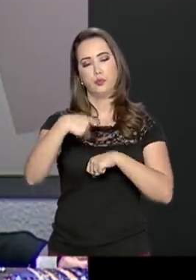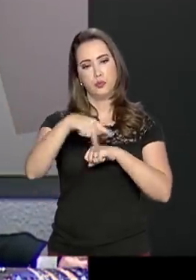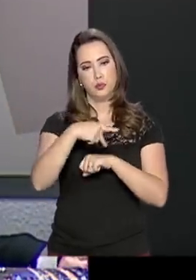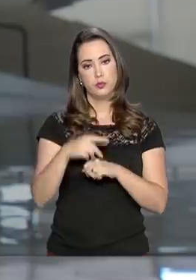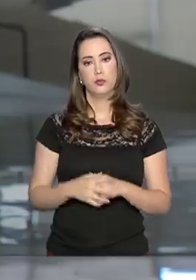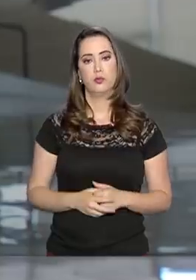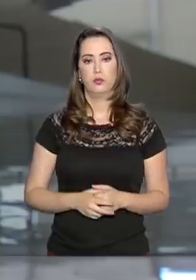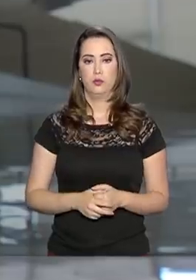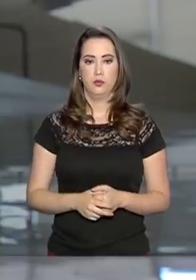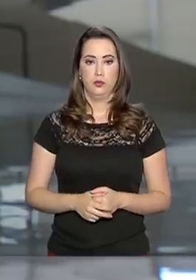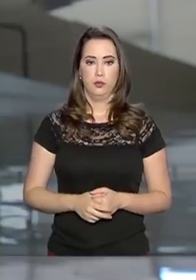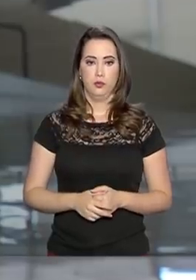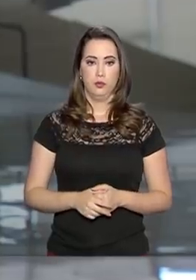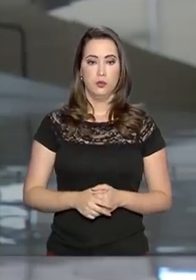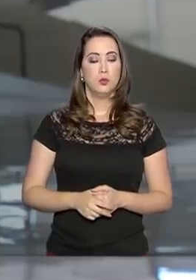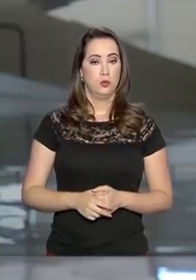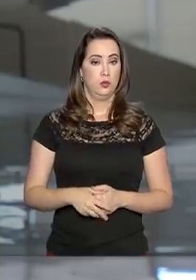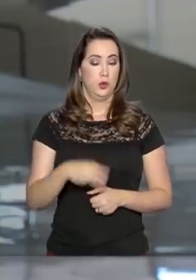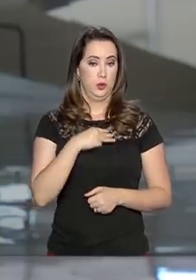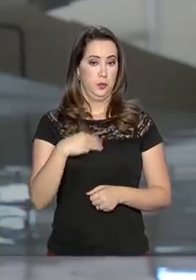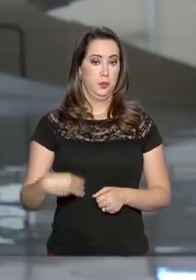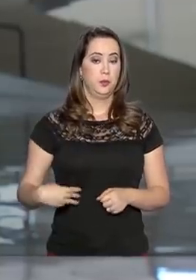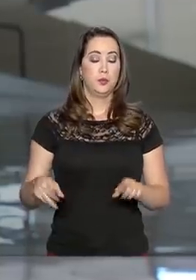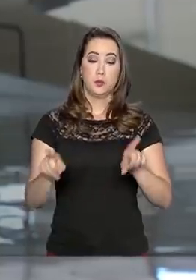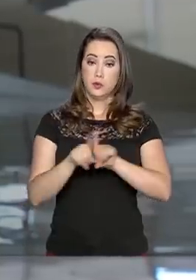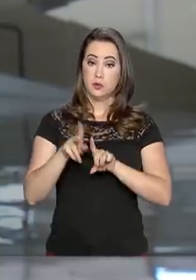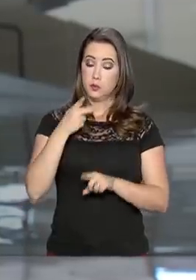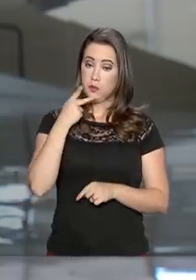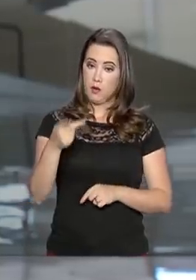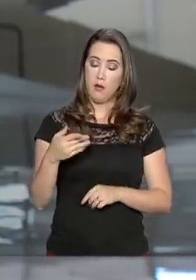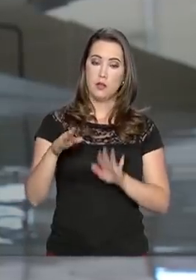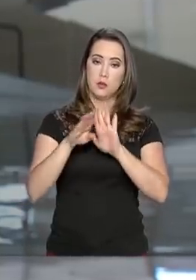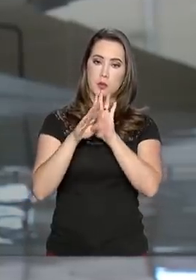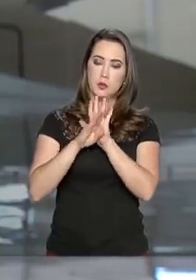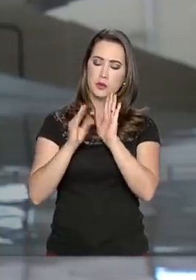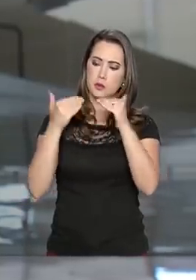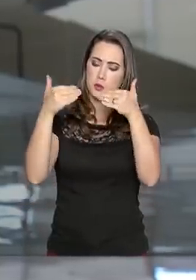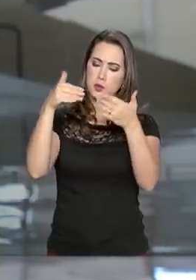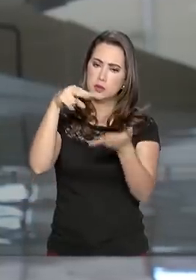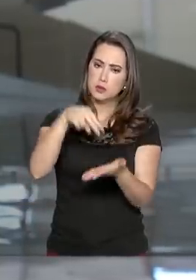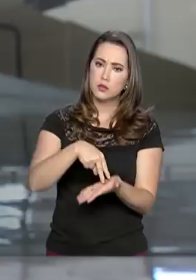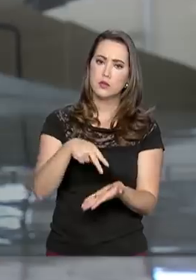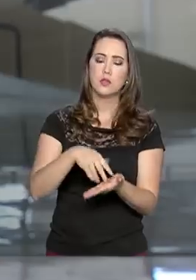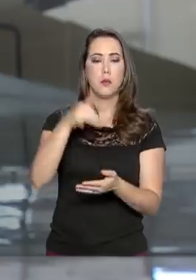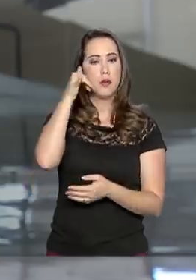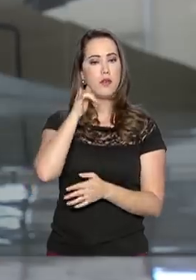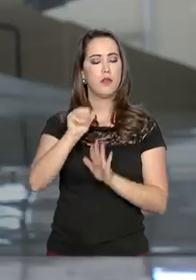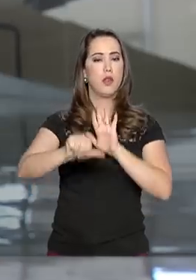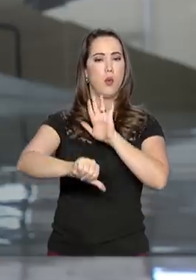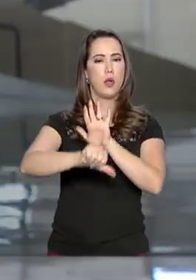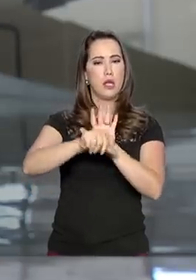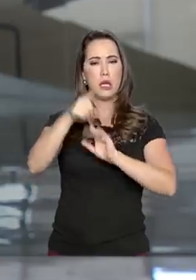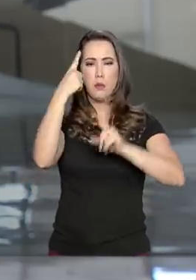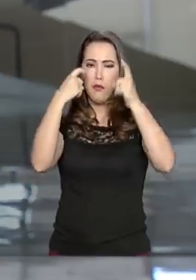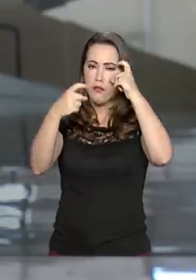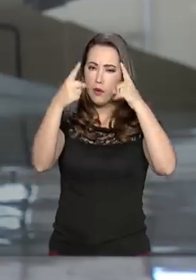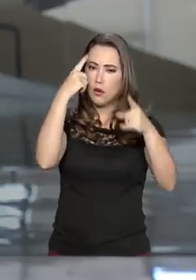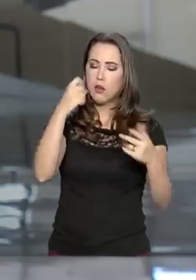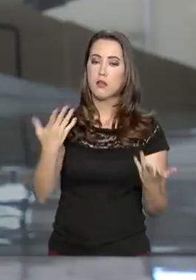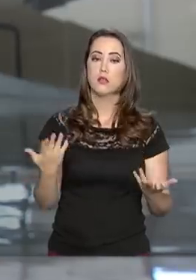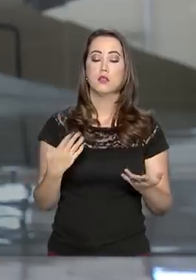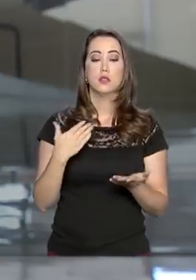país. O ministro Sérgio Moro falou ainda sobre o programa de enfrentamento à criminalidade violenta. Essa